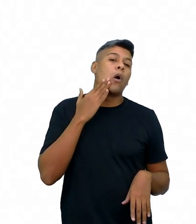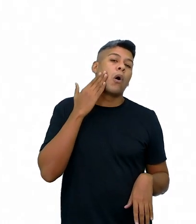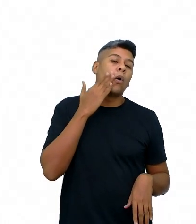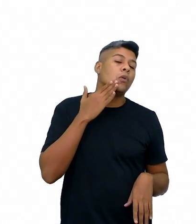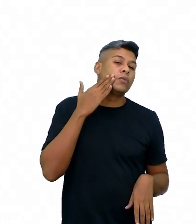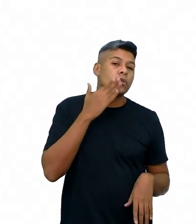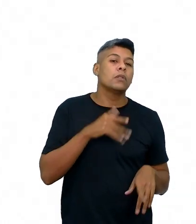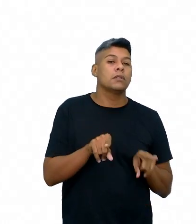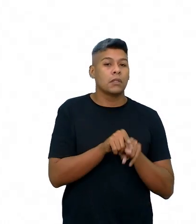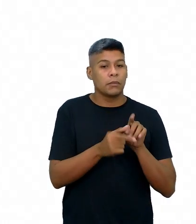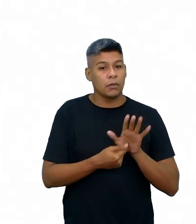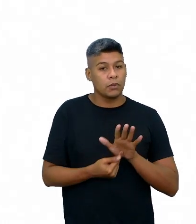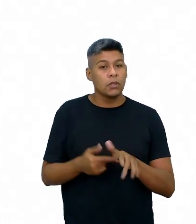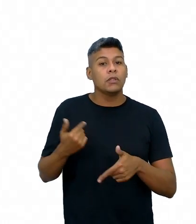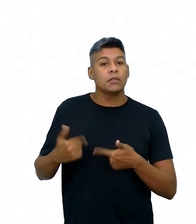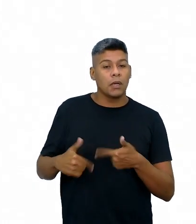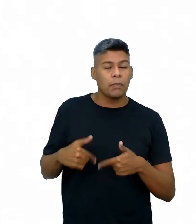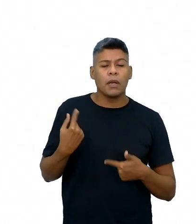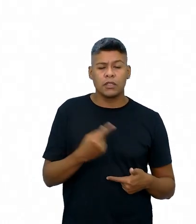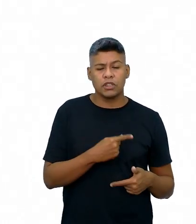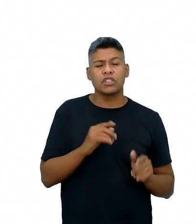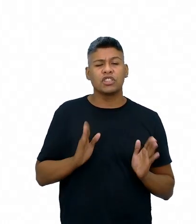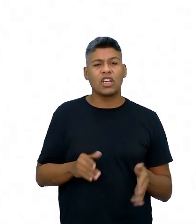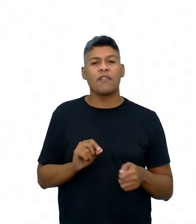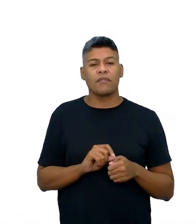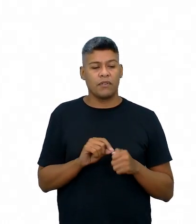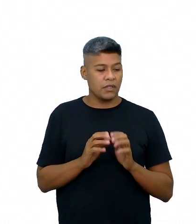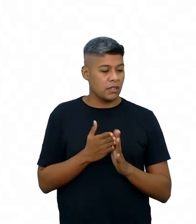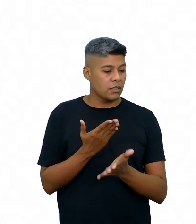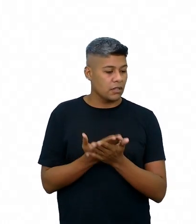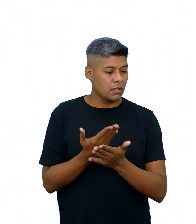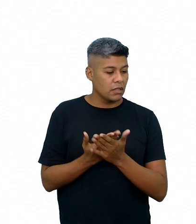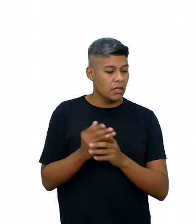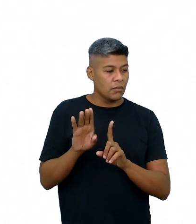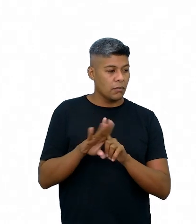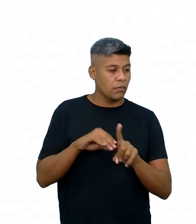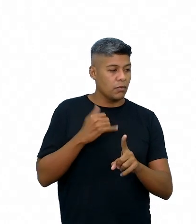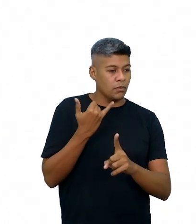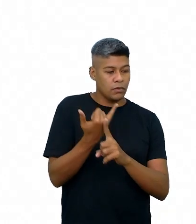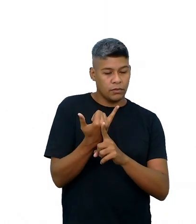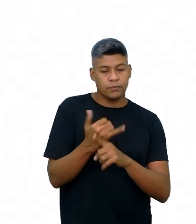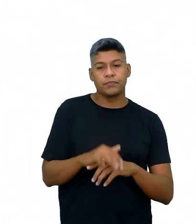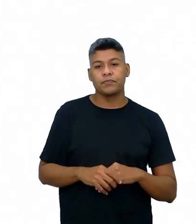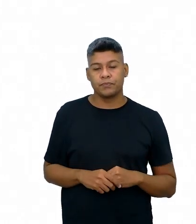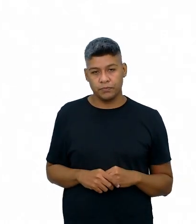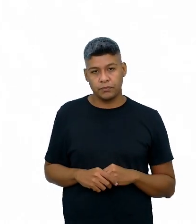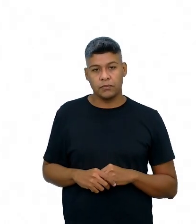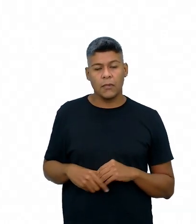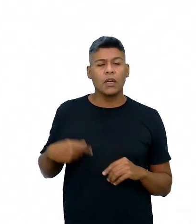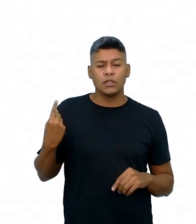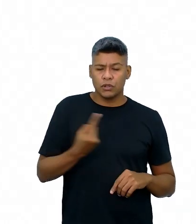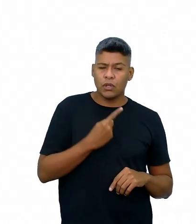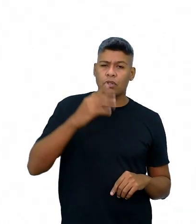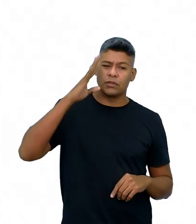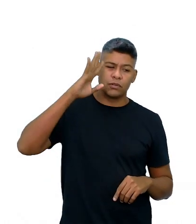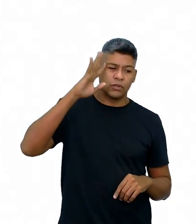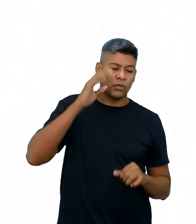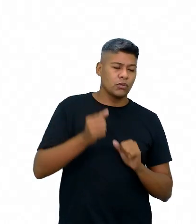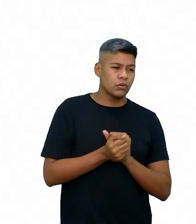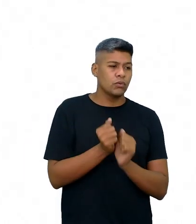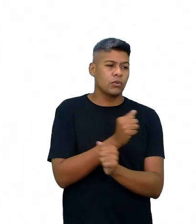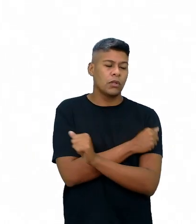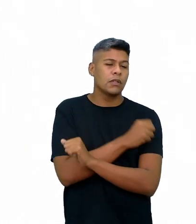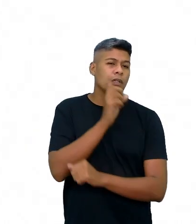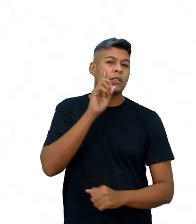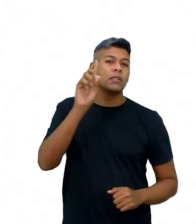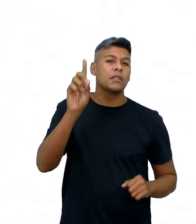aquela exposição de trabalhos que nós já fizemos na escola sobre bullying, as reflexões que nós compartilhamos com os alunos sobre o